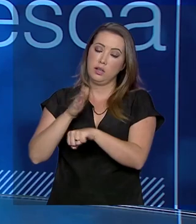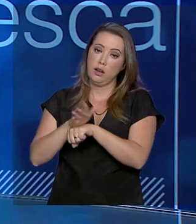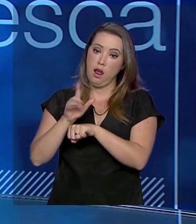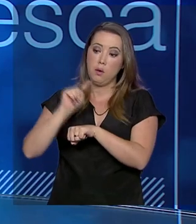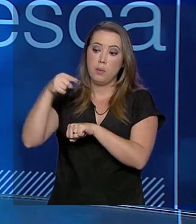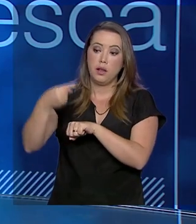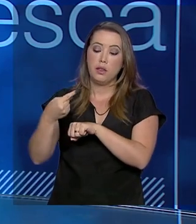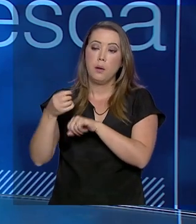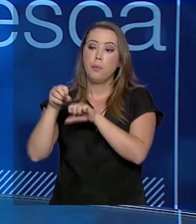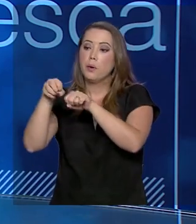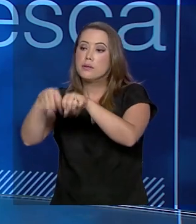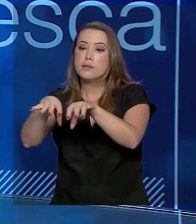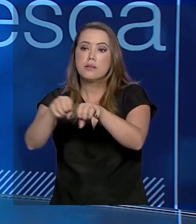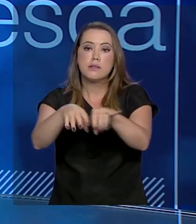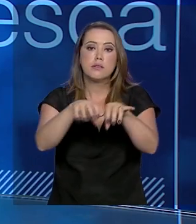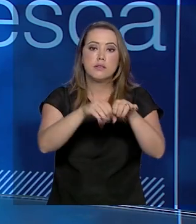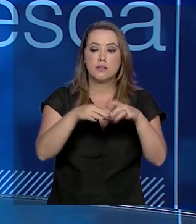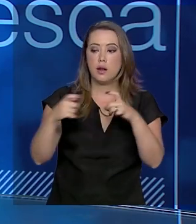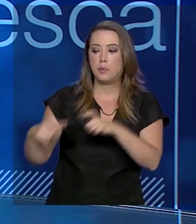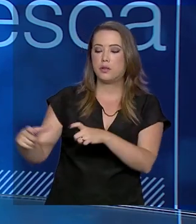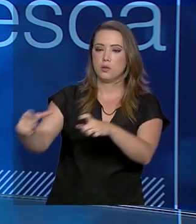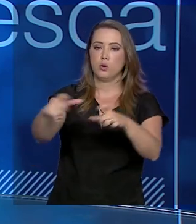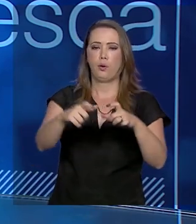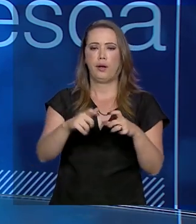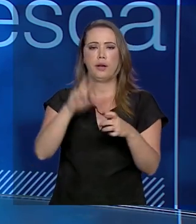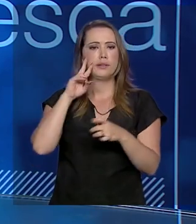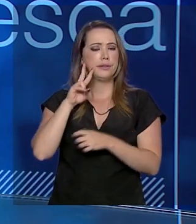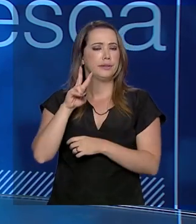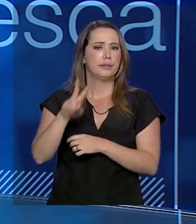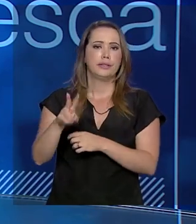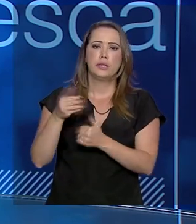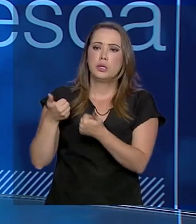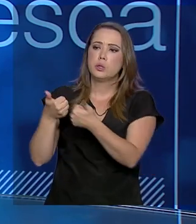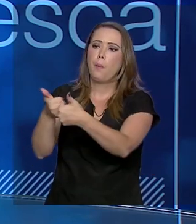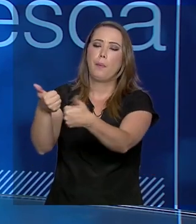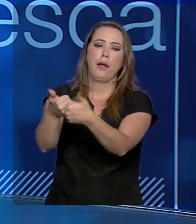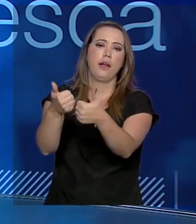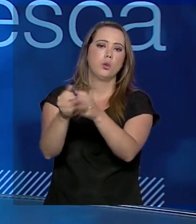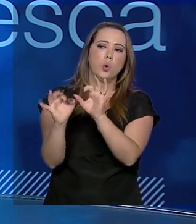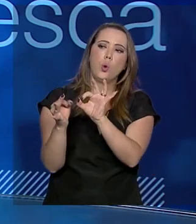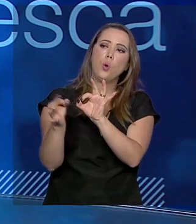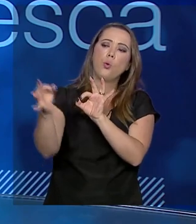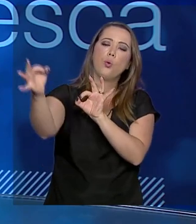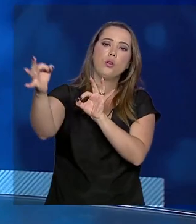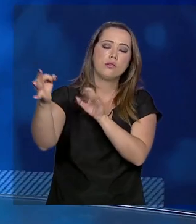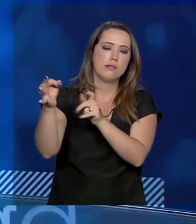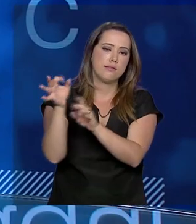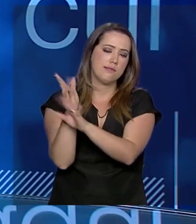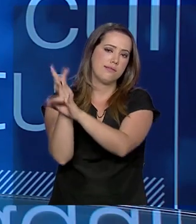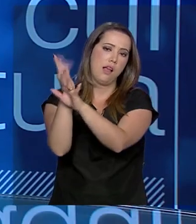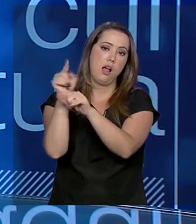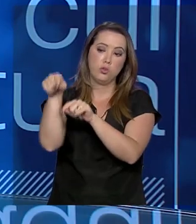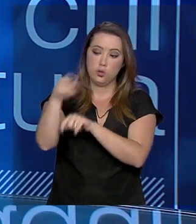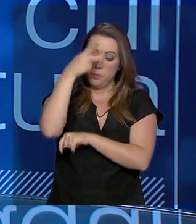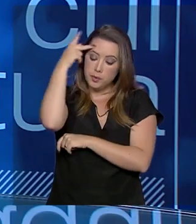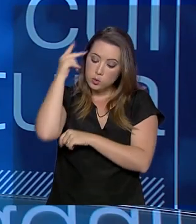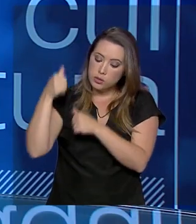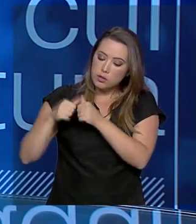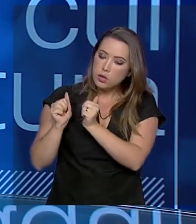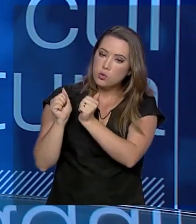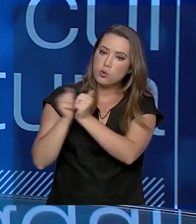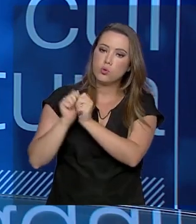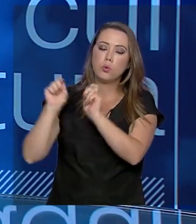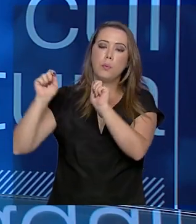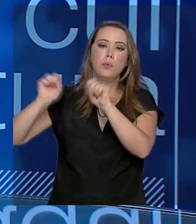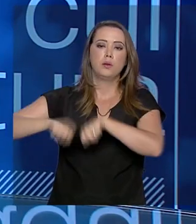para essas entidades que atendem nos mais distantes e longínquos ricões do Brasil, onde o pescador está, para que ele